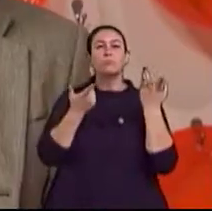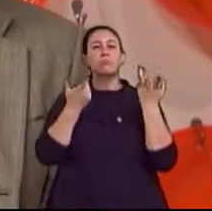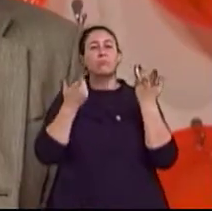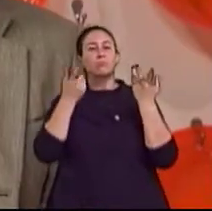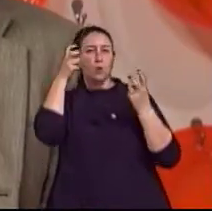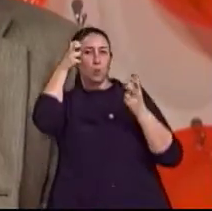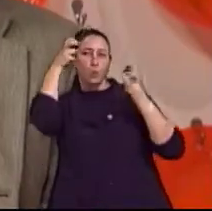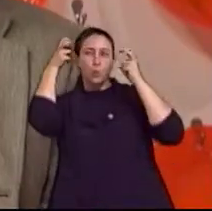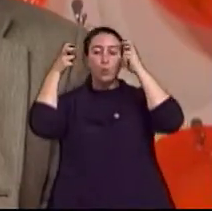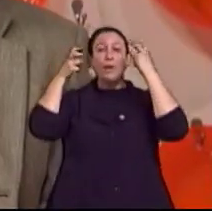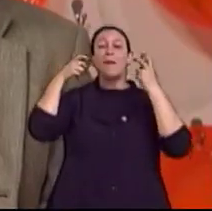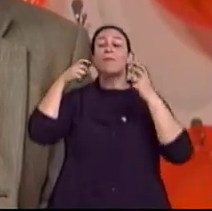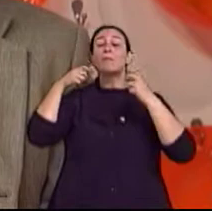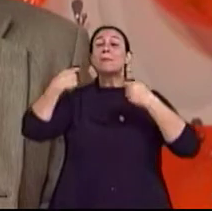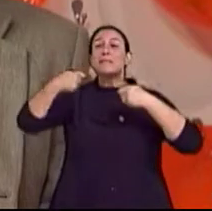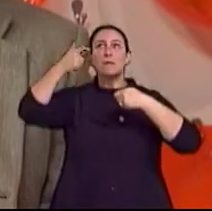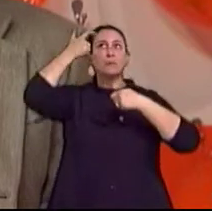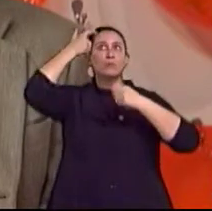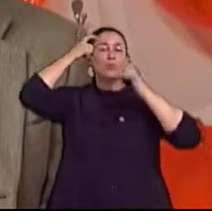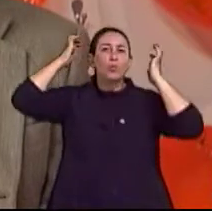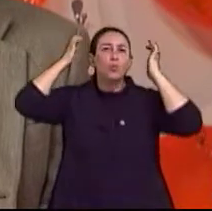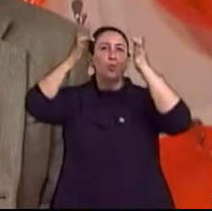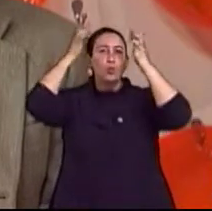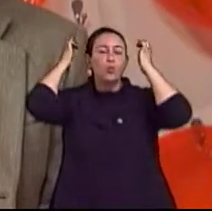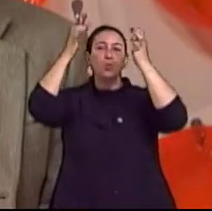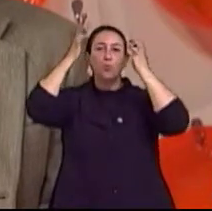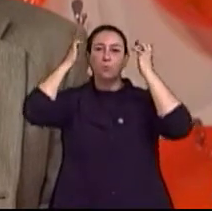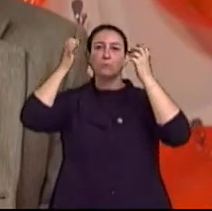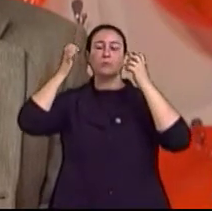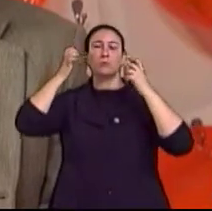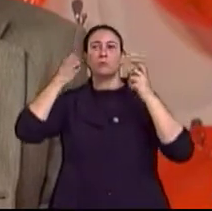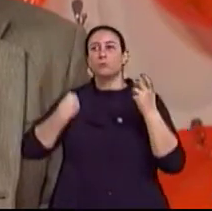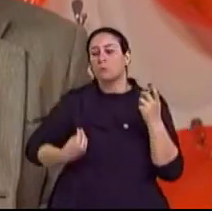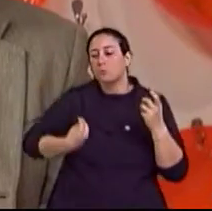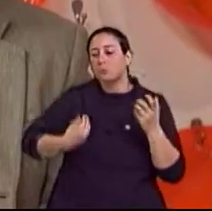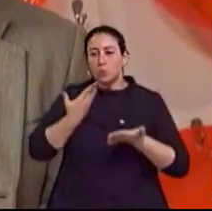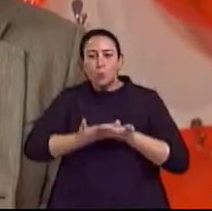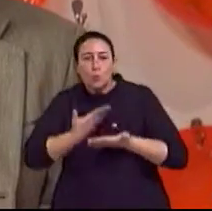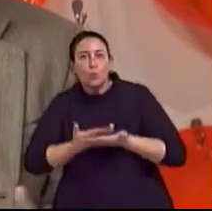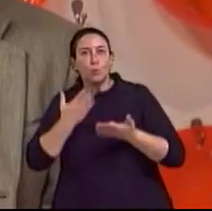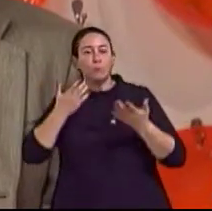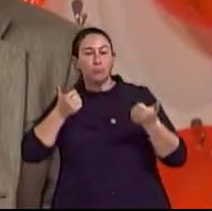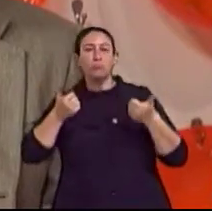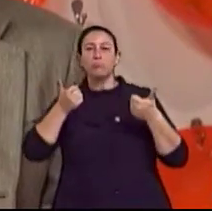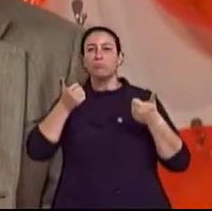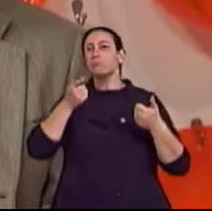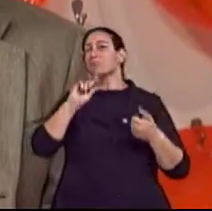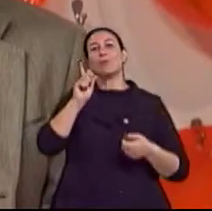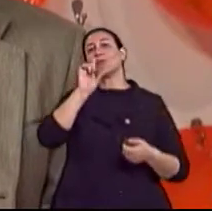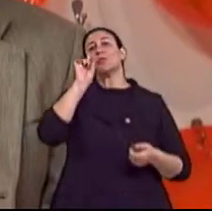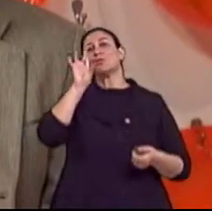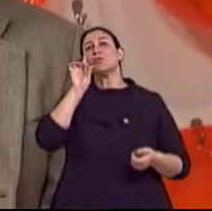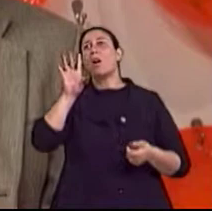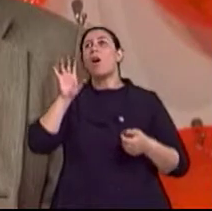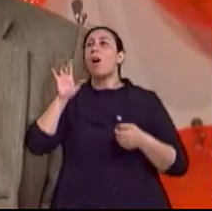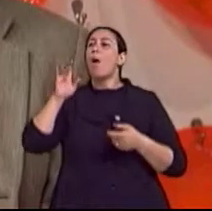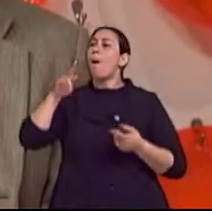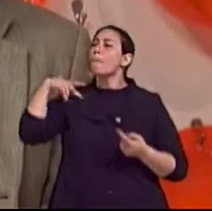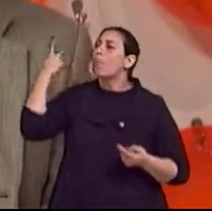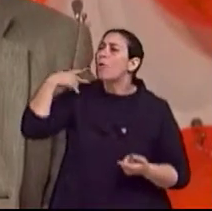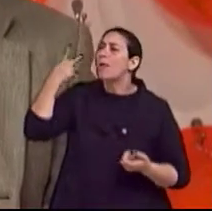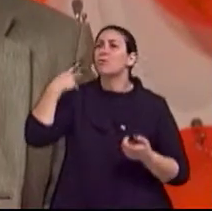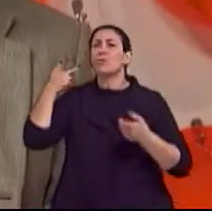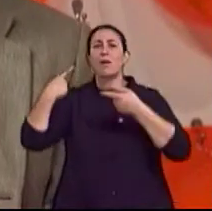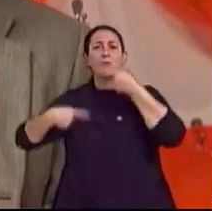claro que tem que ser no nível um pouquinho mais intelectual, Fugir um pouquinho do emocional, né, apenas do grenal, da política, Exatamente. Então,